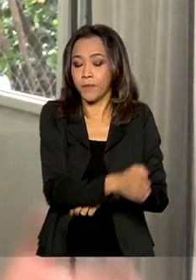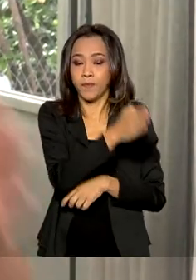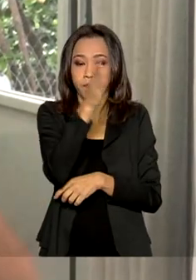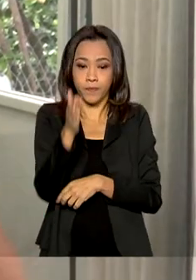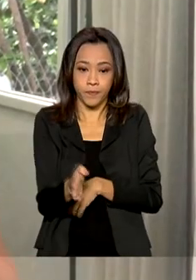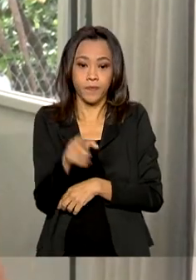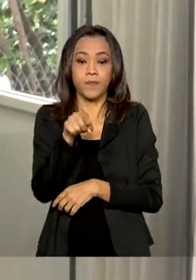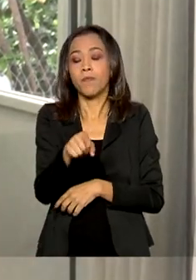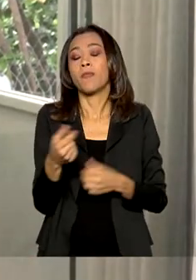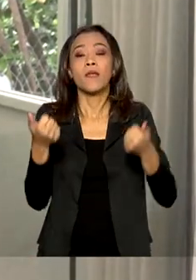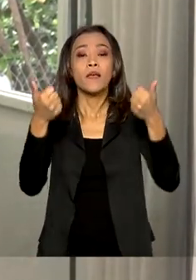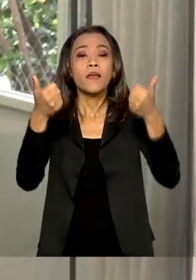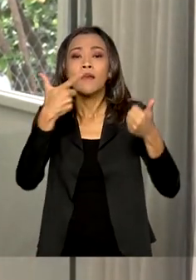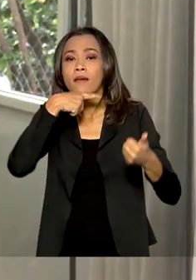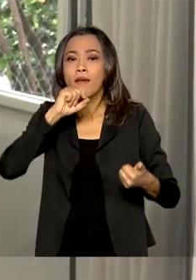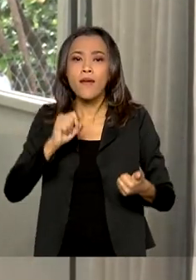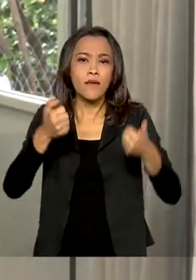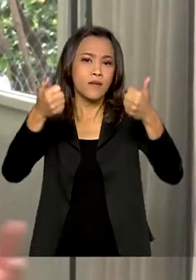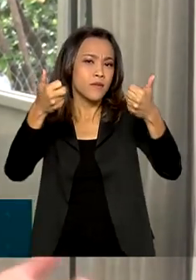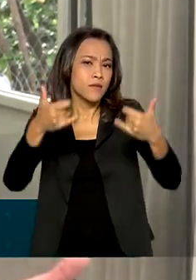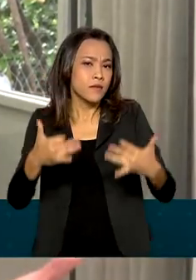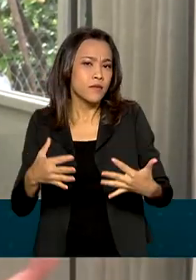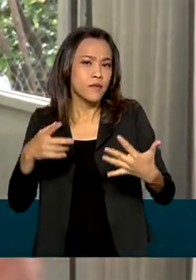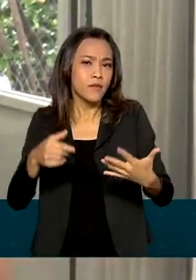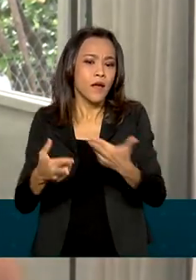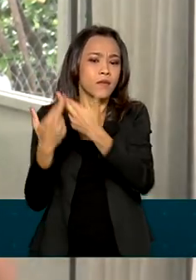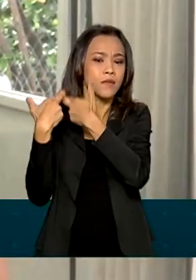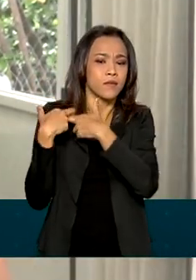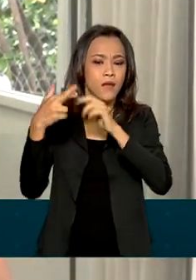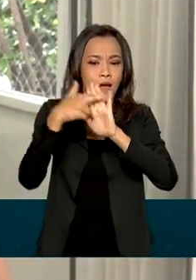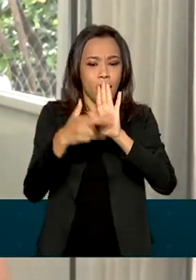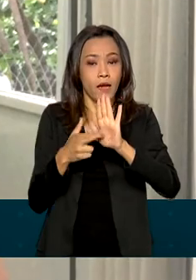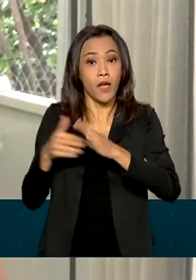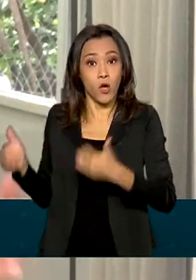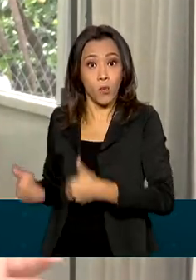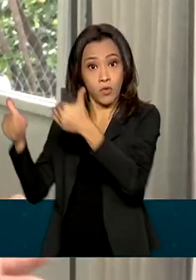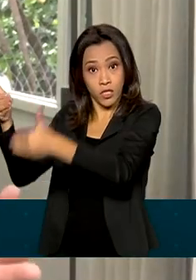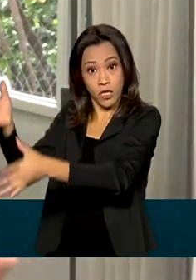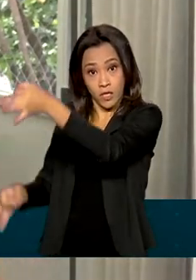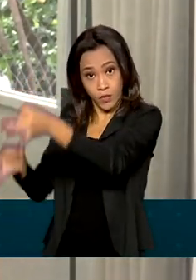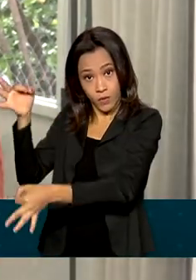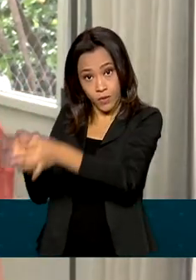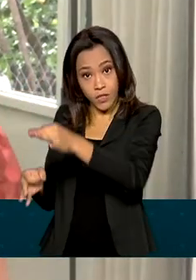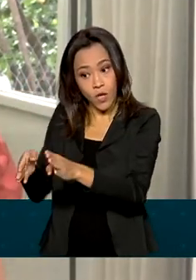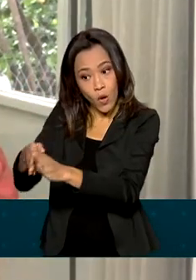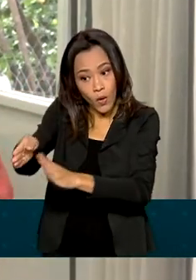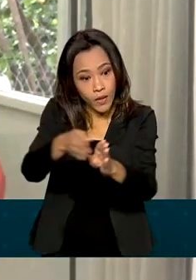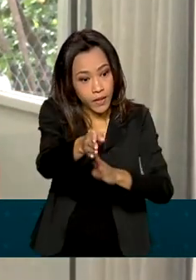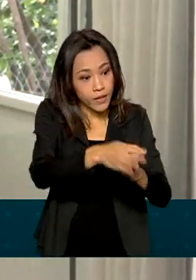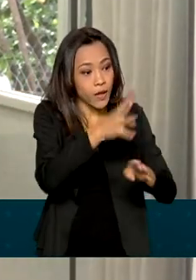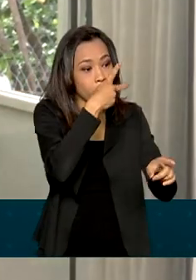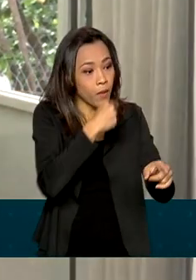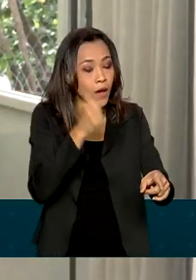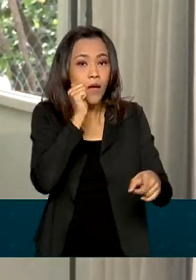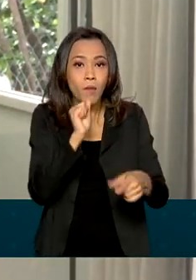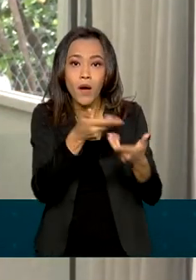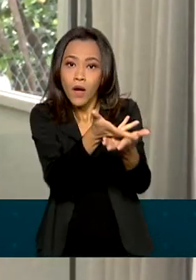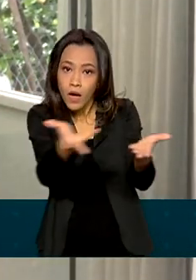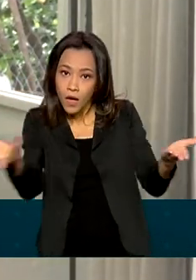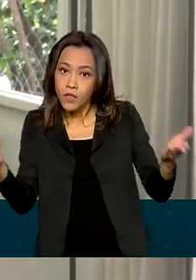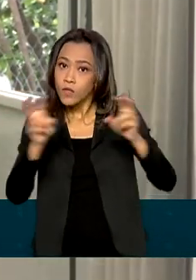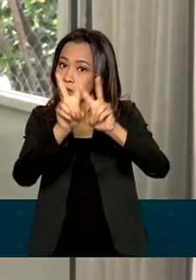indicativa é definida pelo Ministério da Justiça. O objetivo é orientar os pais ou responsáveis sobre o conteúdo que será